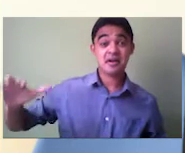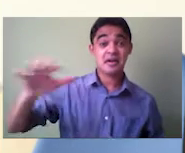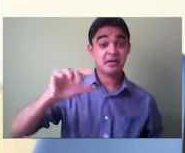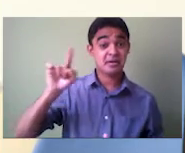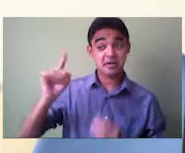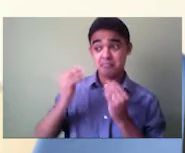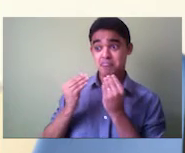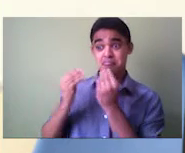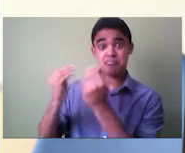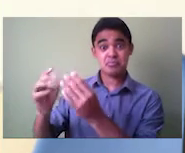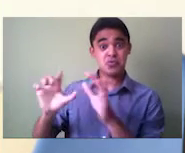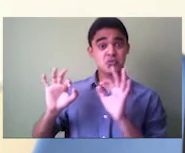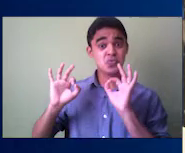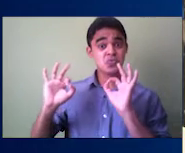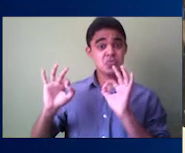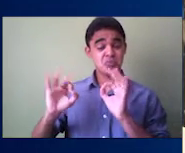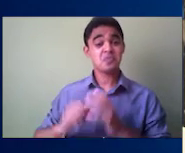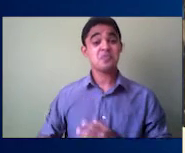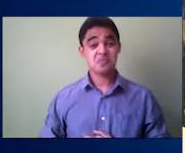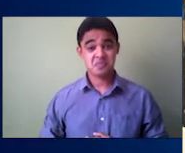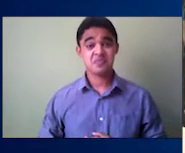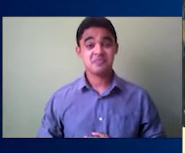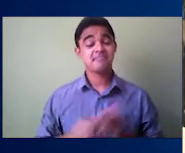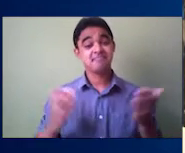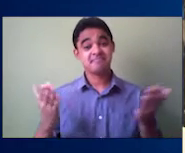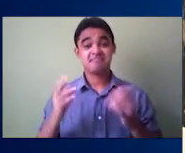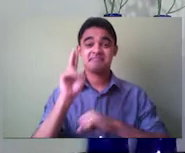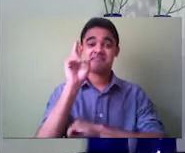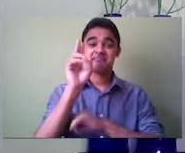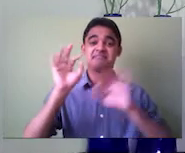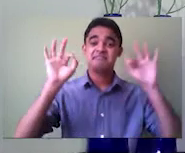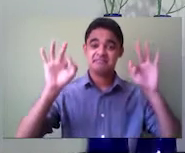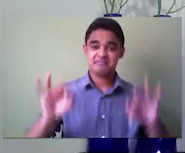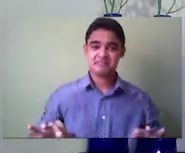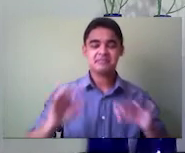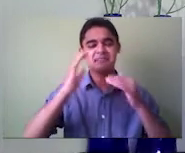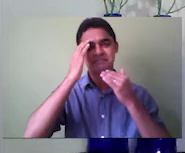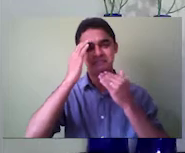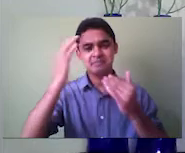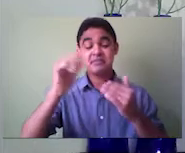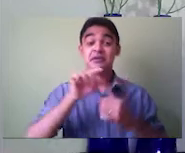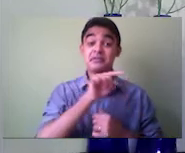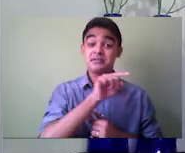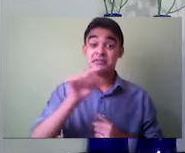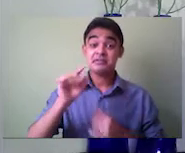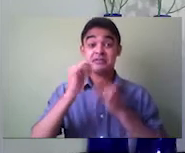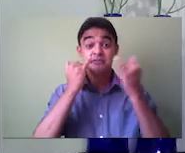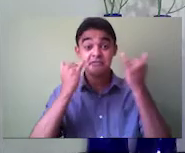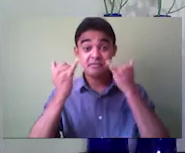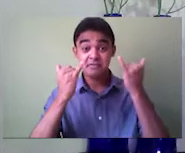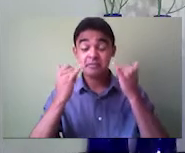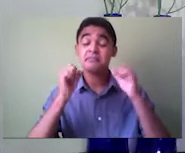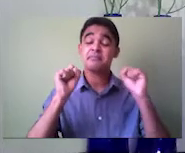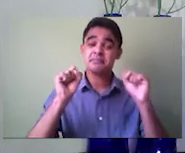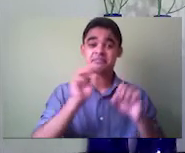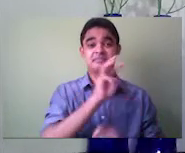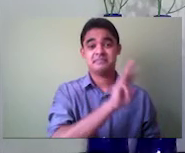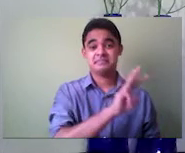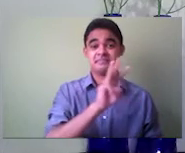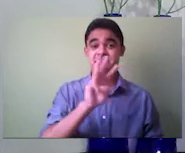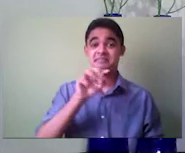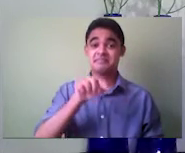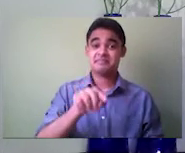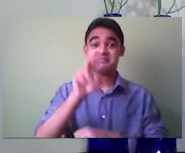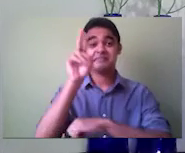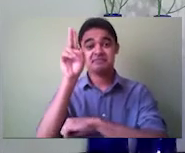e representa autoridade máxima na sua área de estudo. O Unifap Notícias fica por aqui. Você acompanha essas e